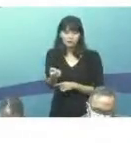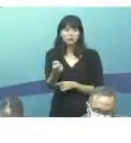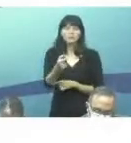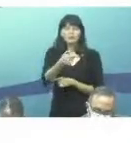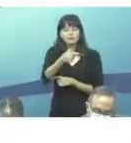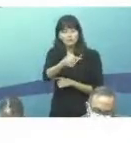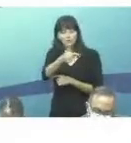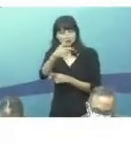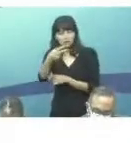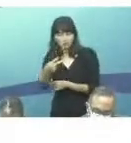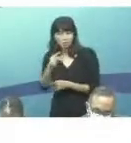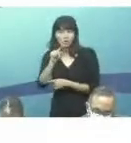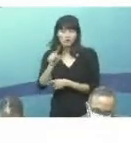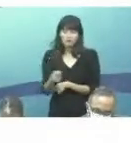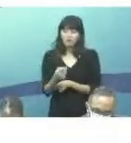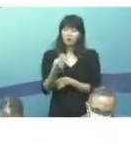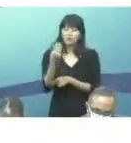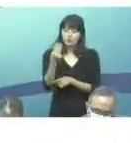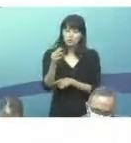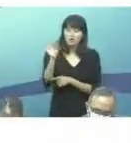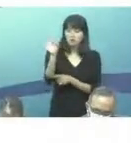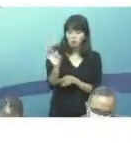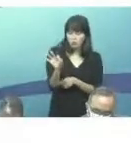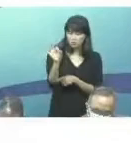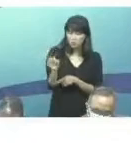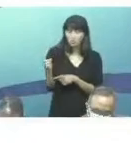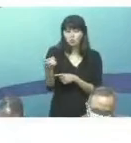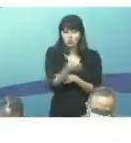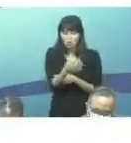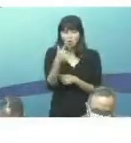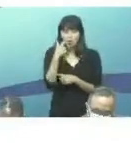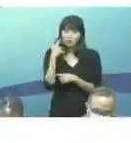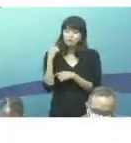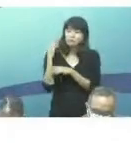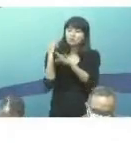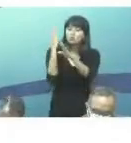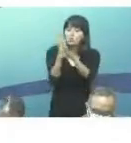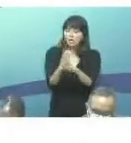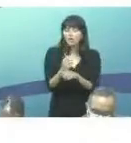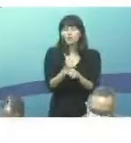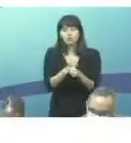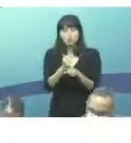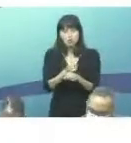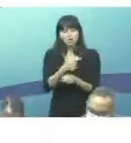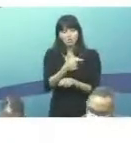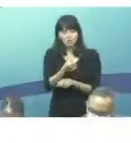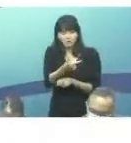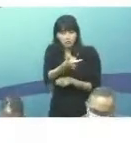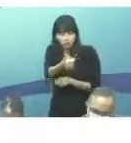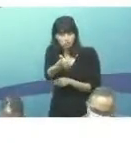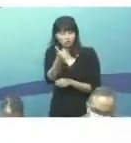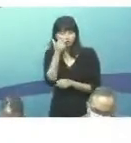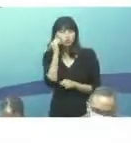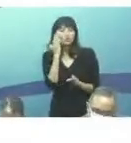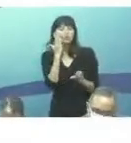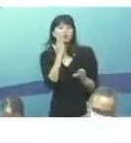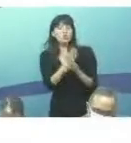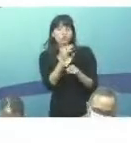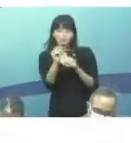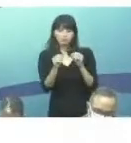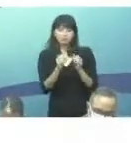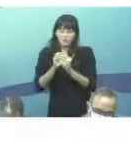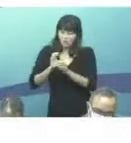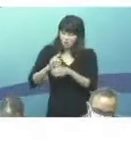72,3% dos casos novos de TB diagnosticados em 2021 foram confirmados por critério